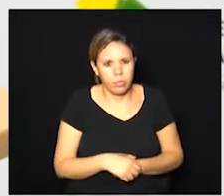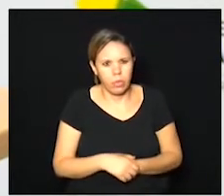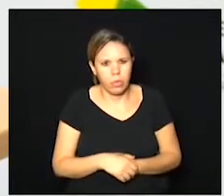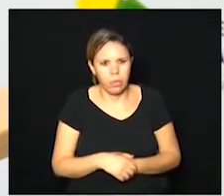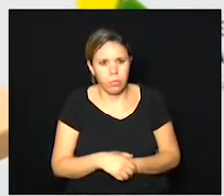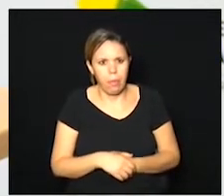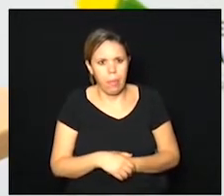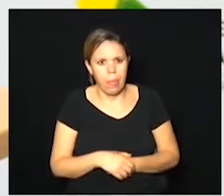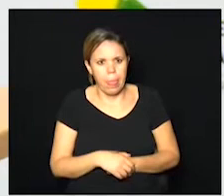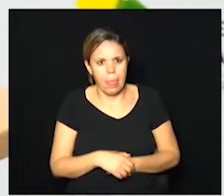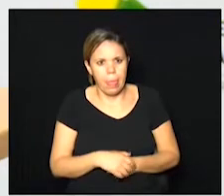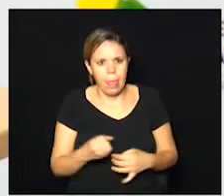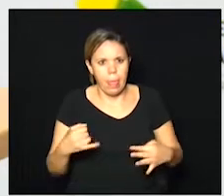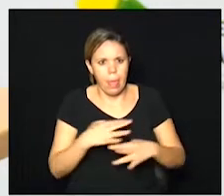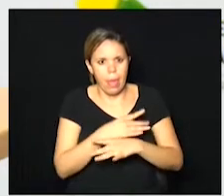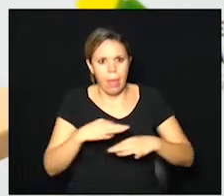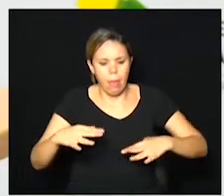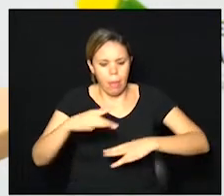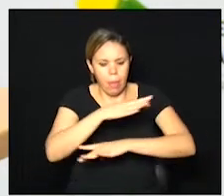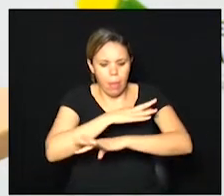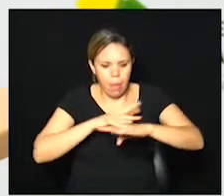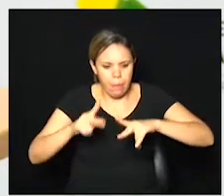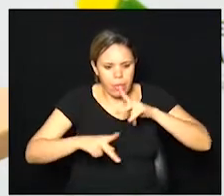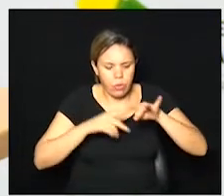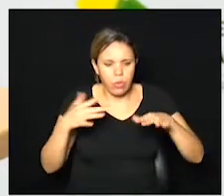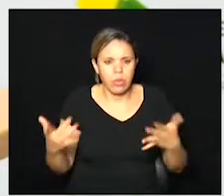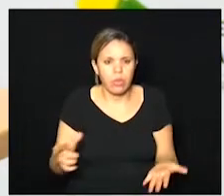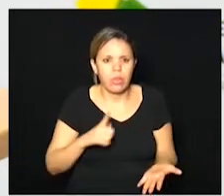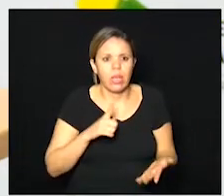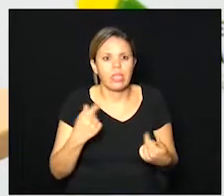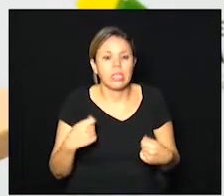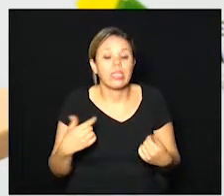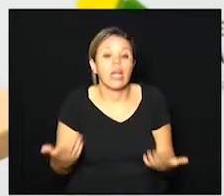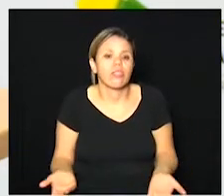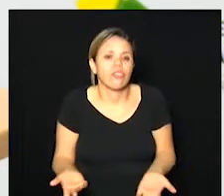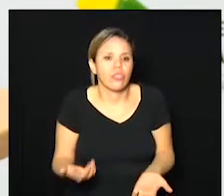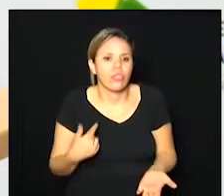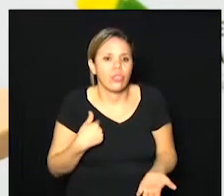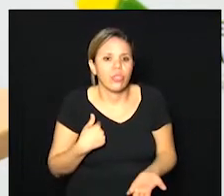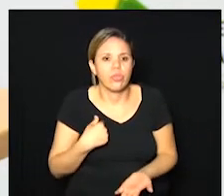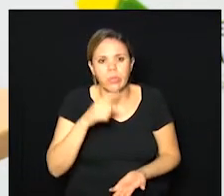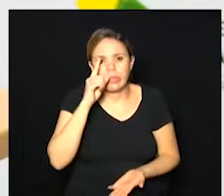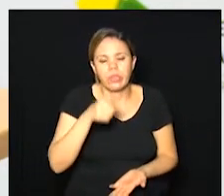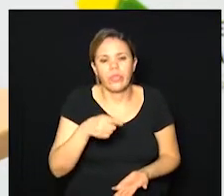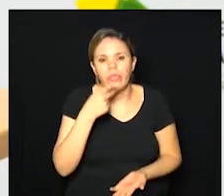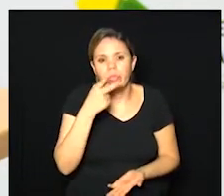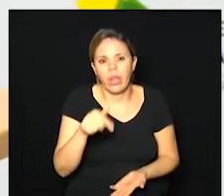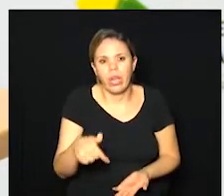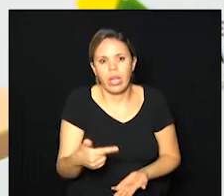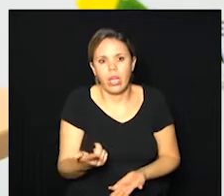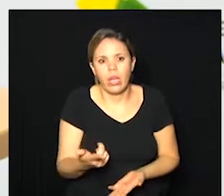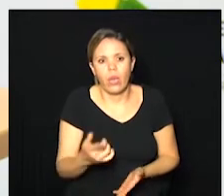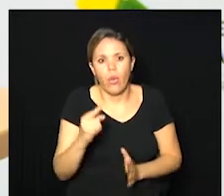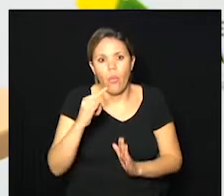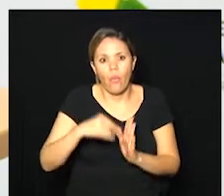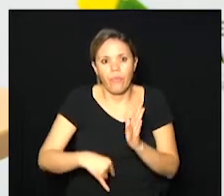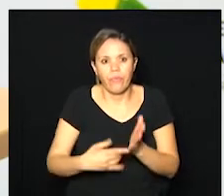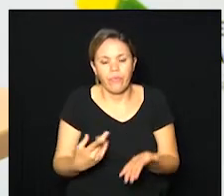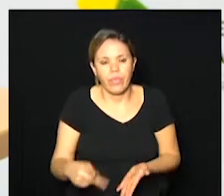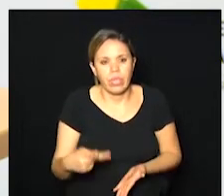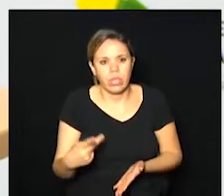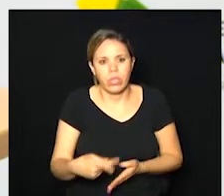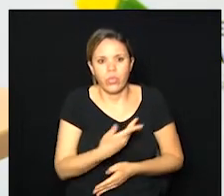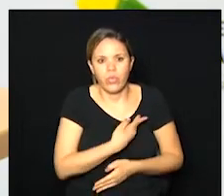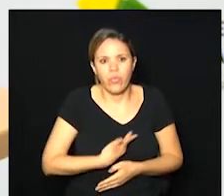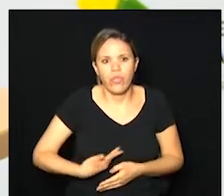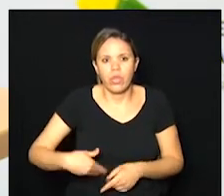o fluxo de pessoas né o que tem essa necessidade eu mandei falei aqui eu mandei um ofício para o